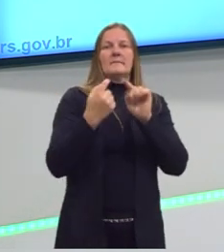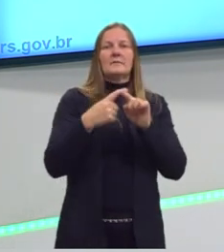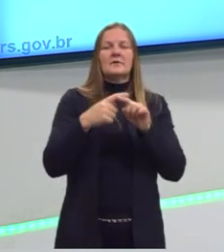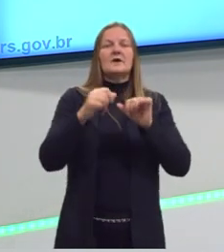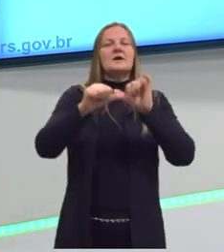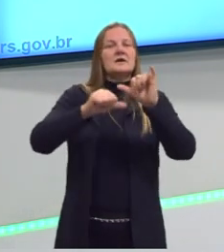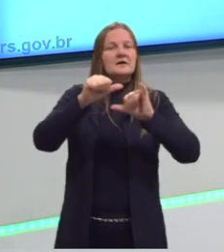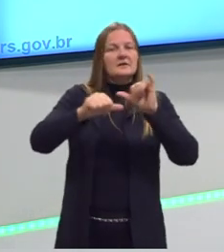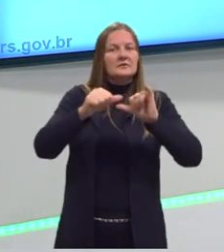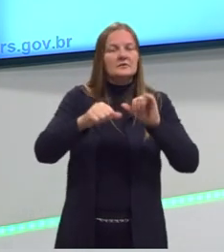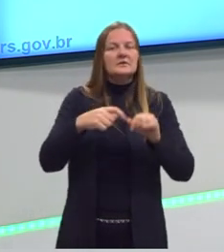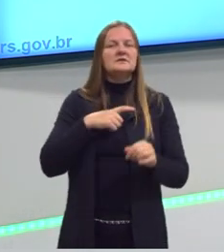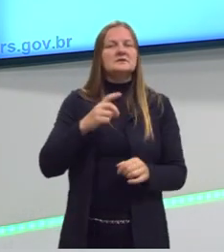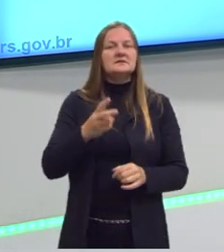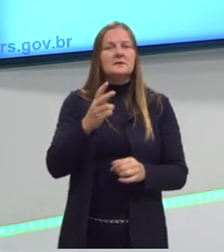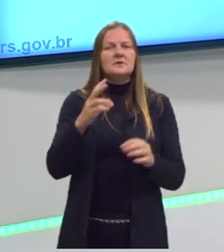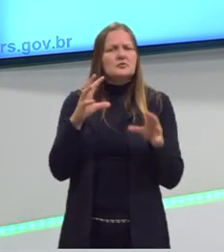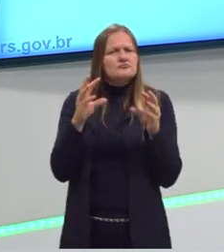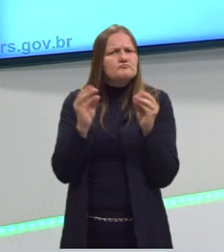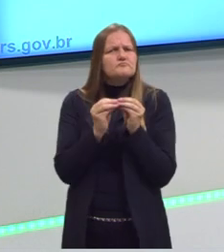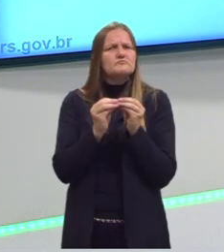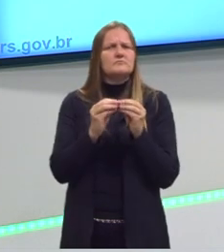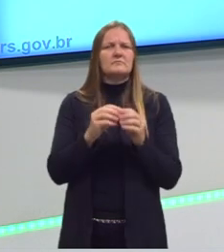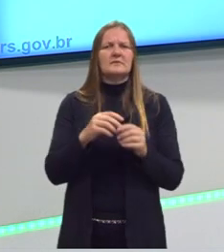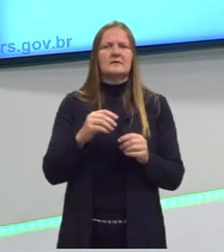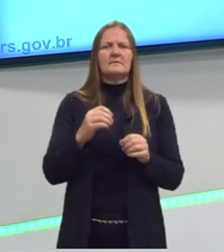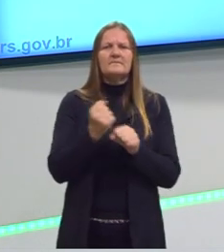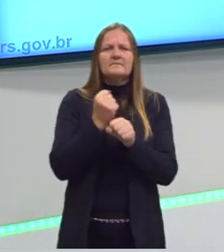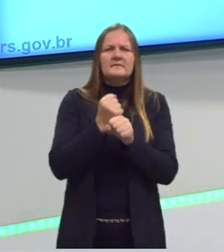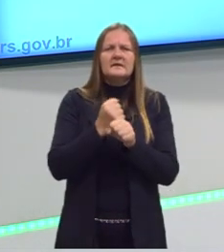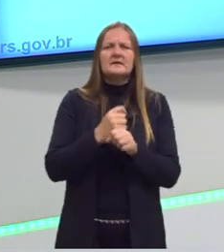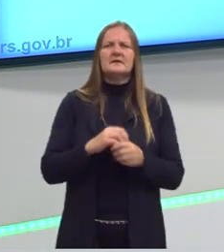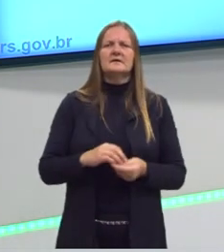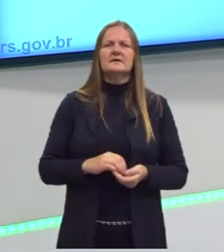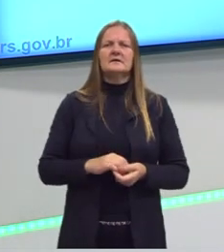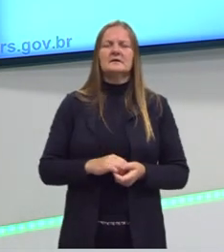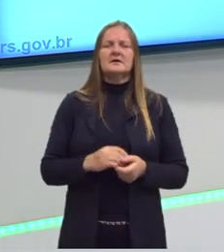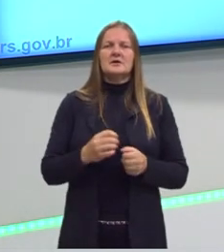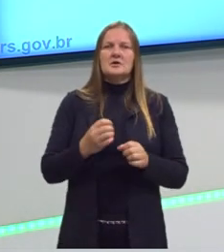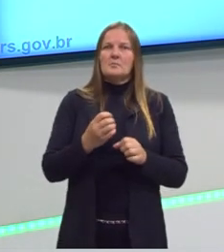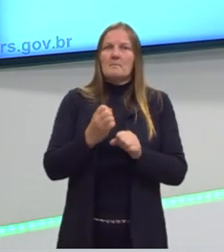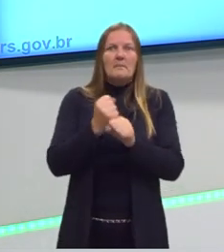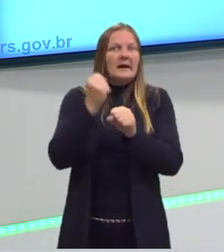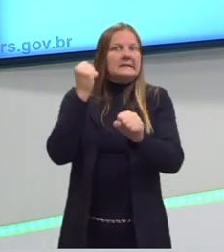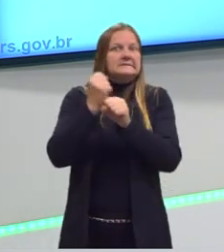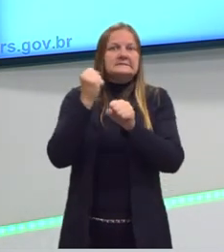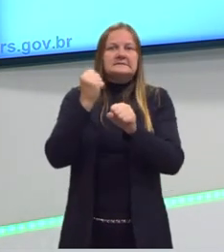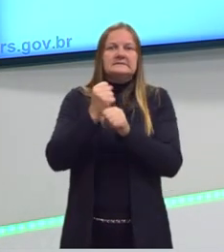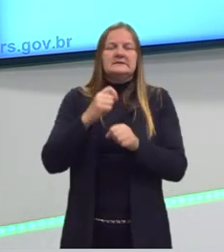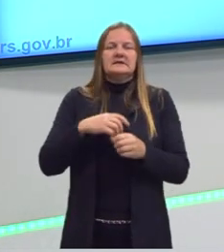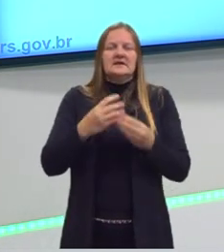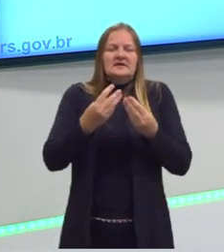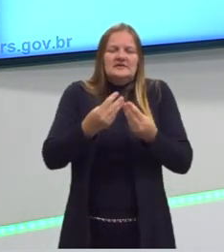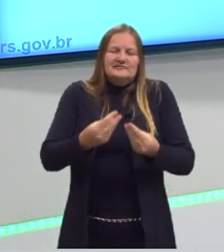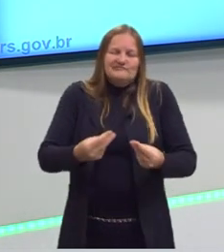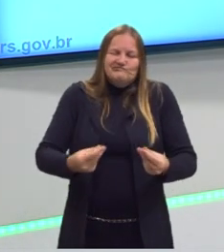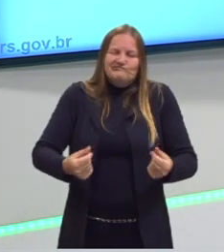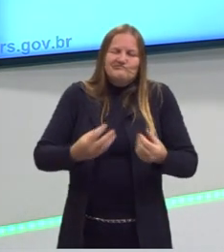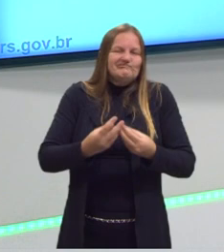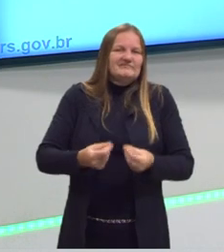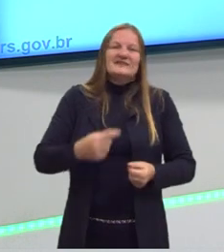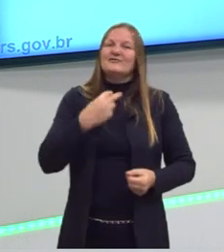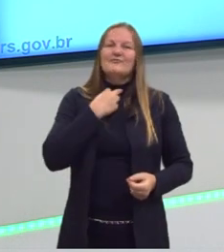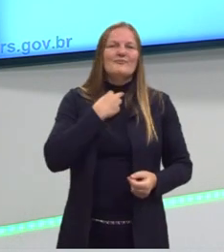reação química a gente quer sempre otimizar o rendimento, eu quero sempre que renda mais, eu não quero ter prejuízo, não